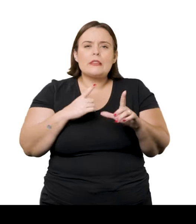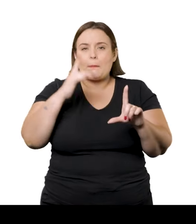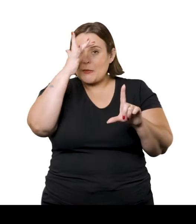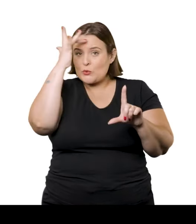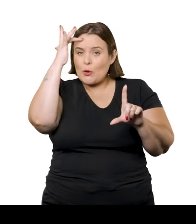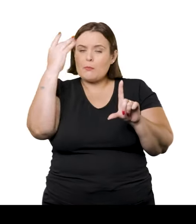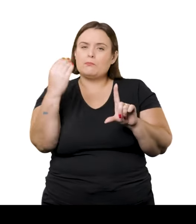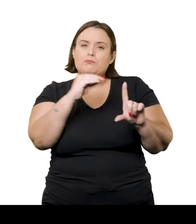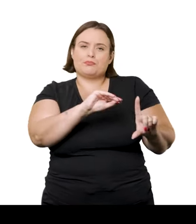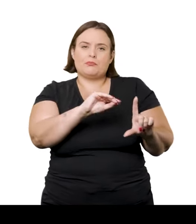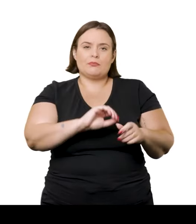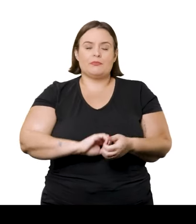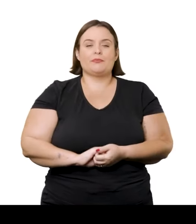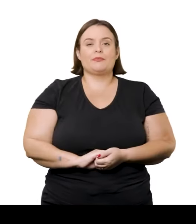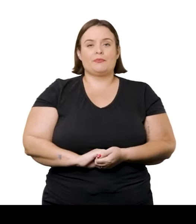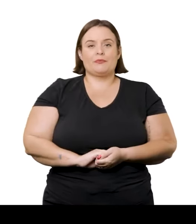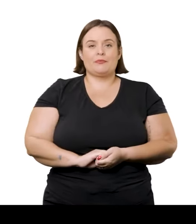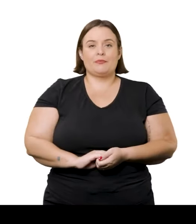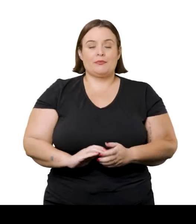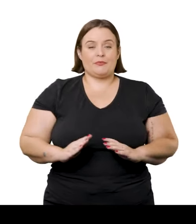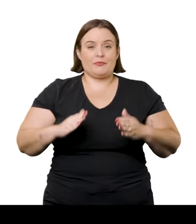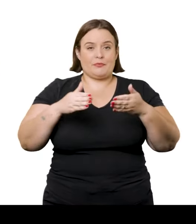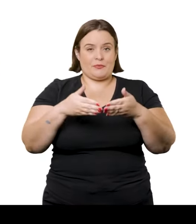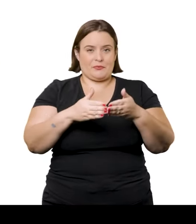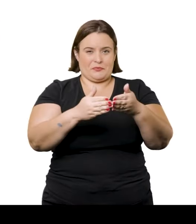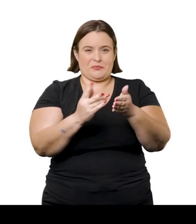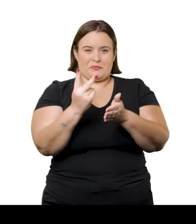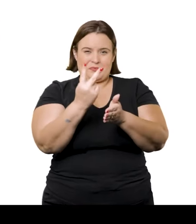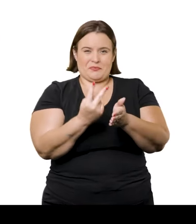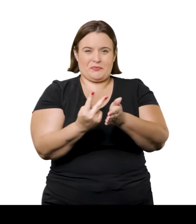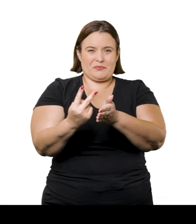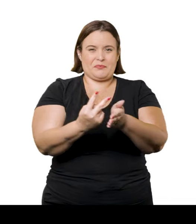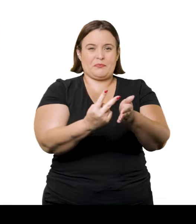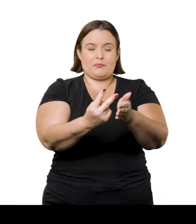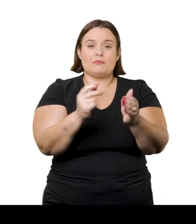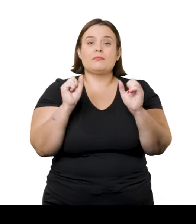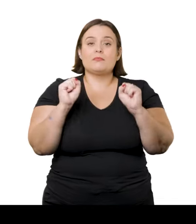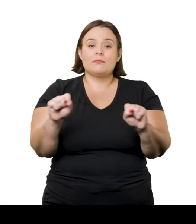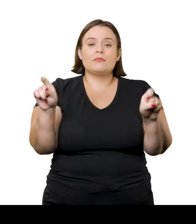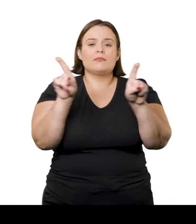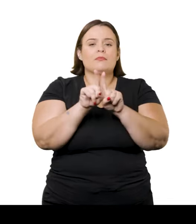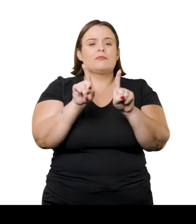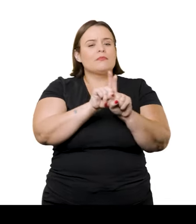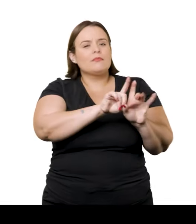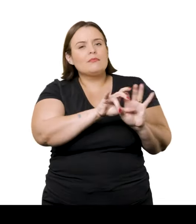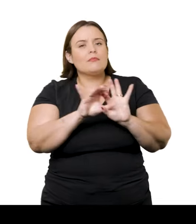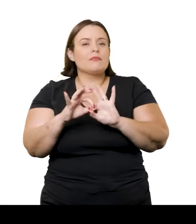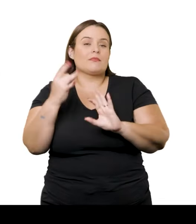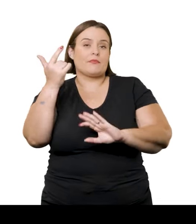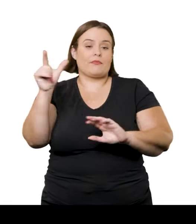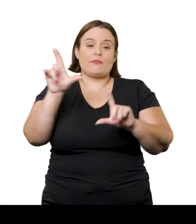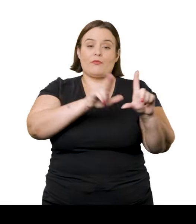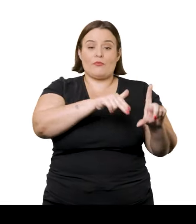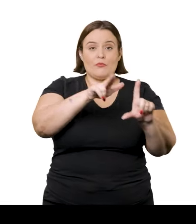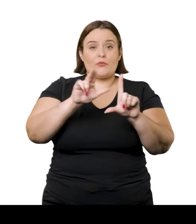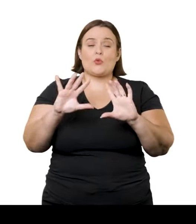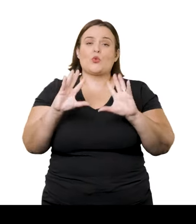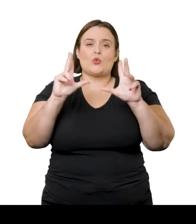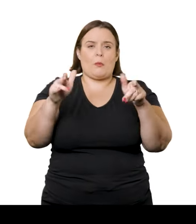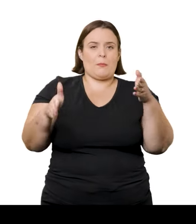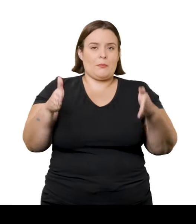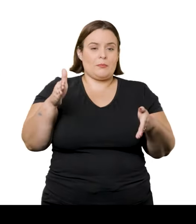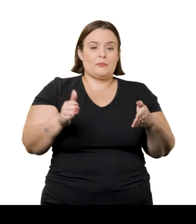quadro que incluíam personagens na barca. A canoa sobre o Eft também pode ser vista no contexto de outras pinturas de Monet,